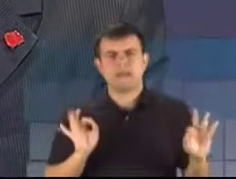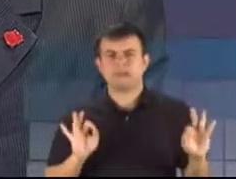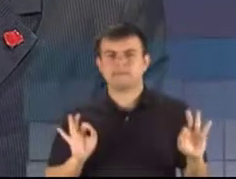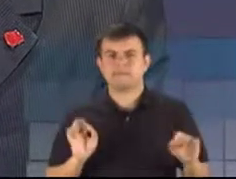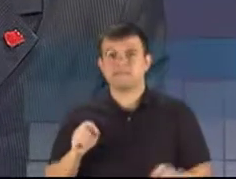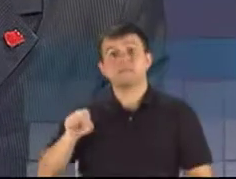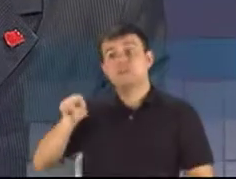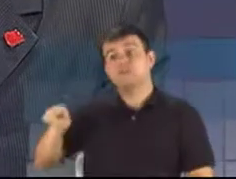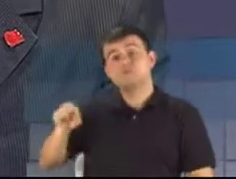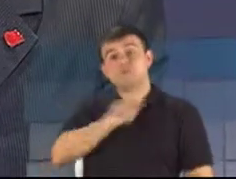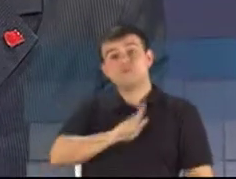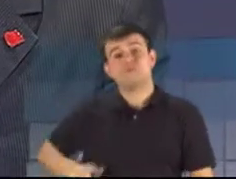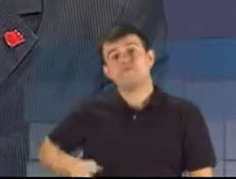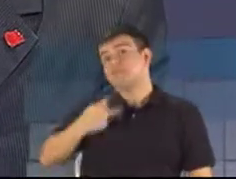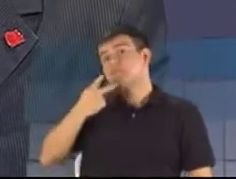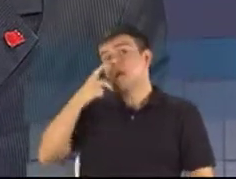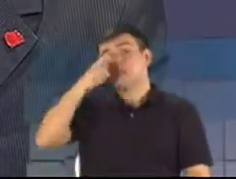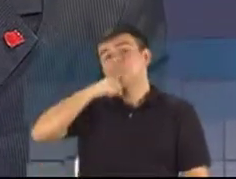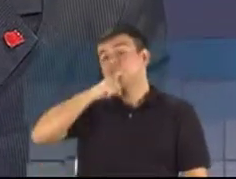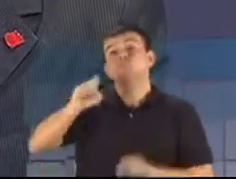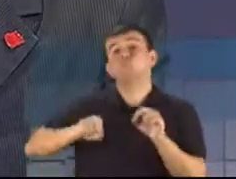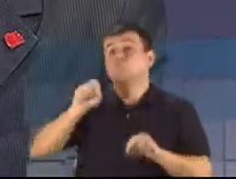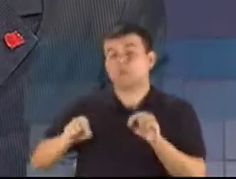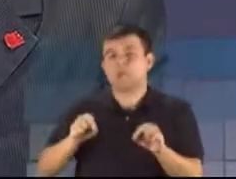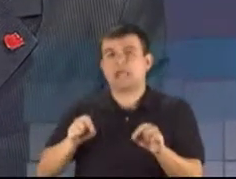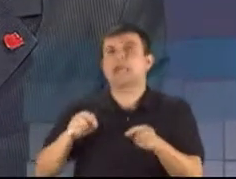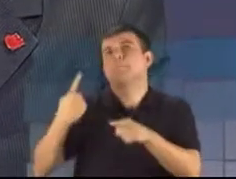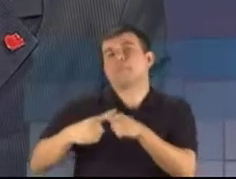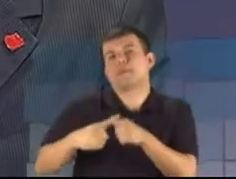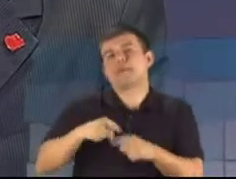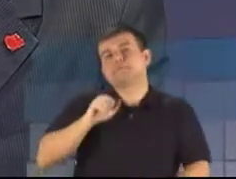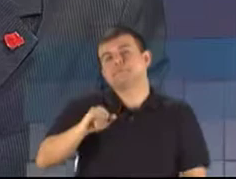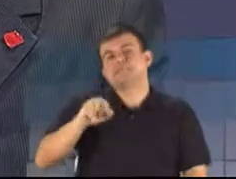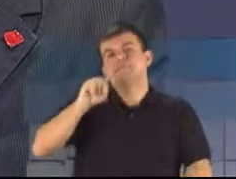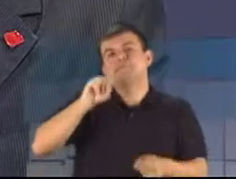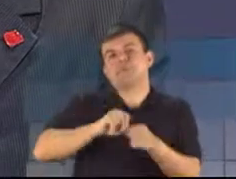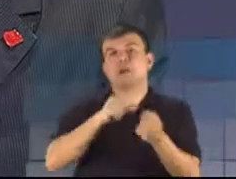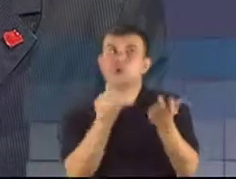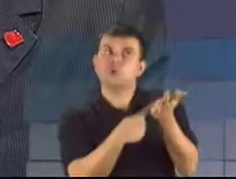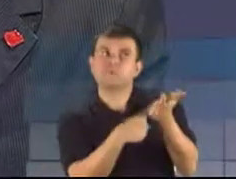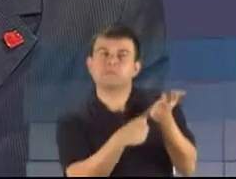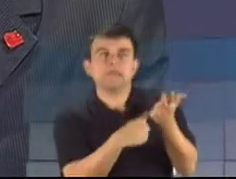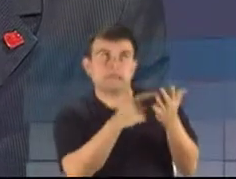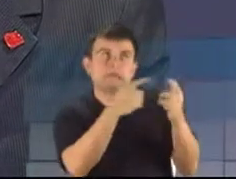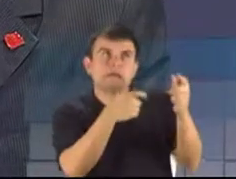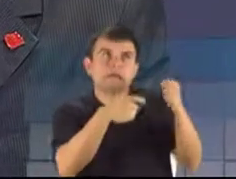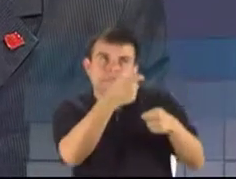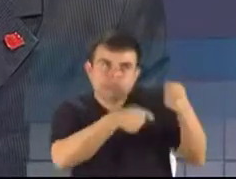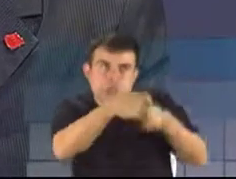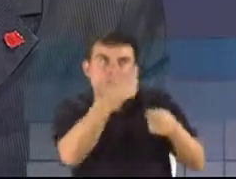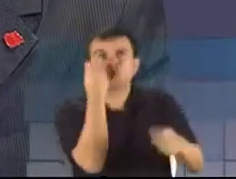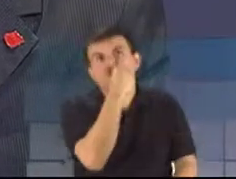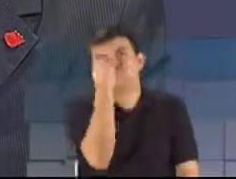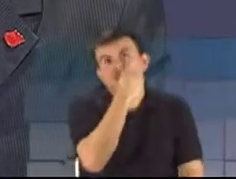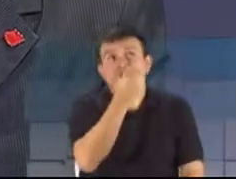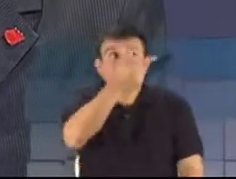trata exatamente dizendo que com a repactuação da dívida irá melhorar a situação